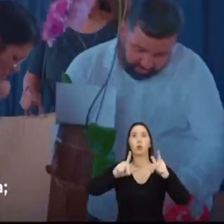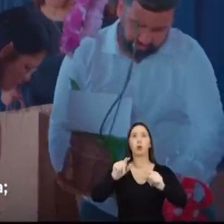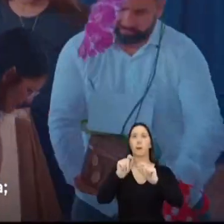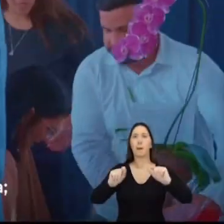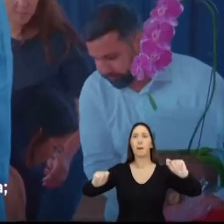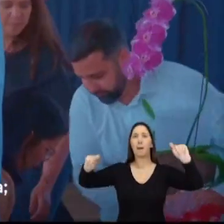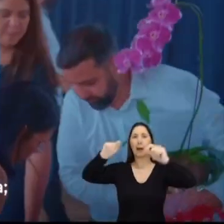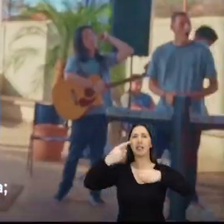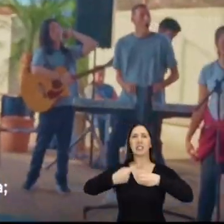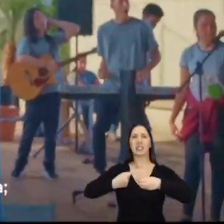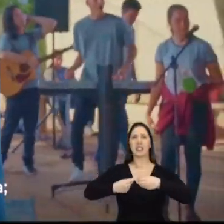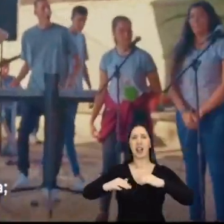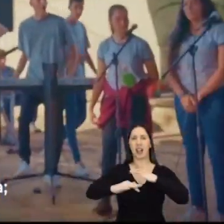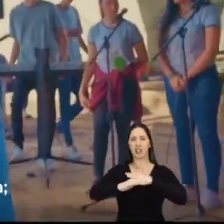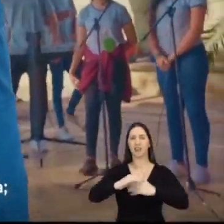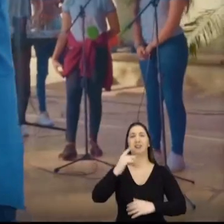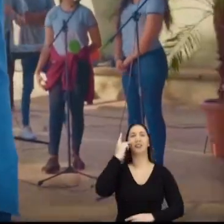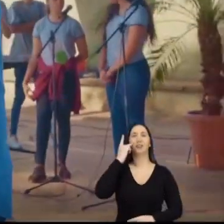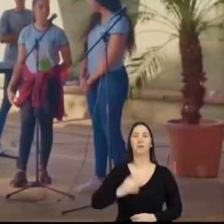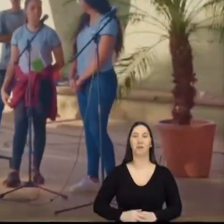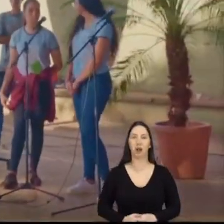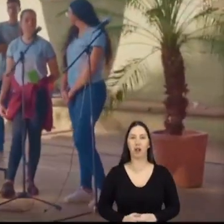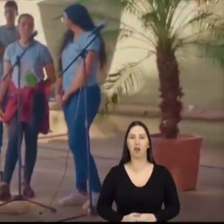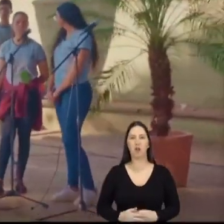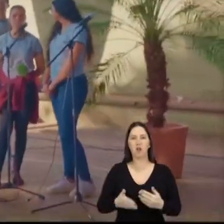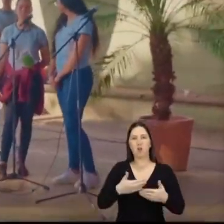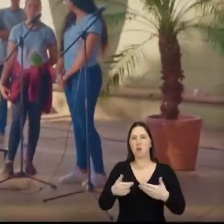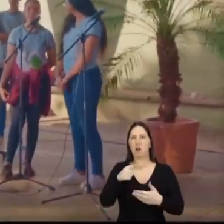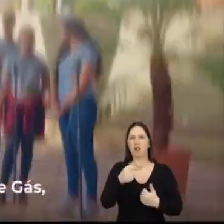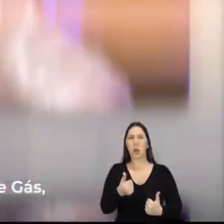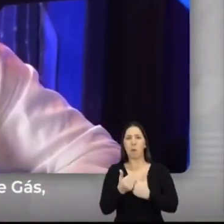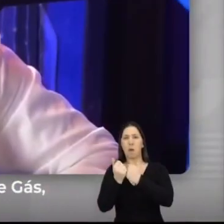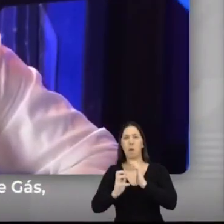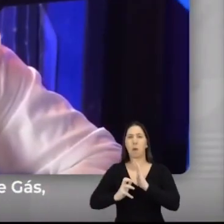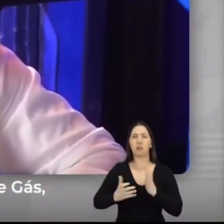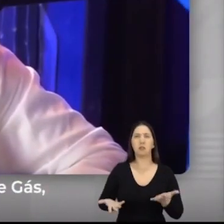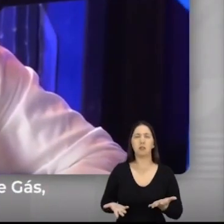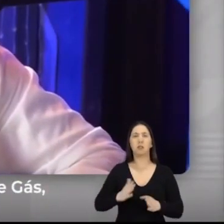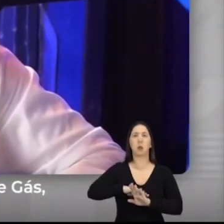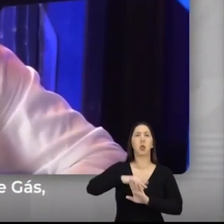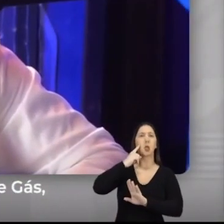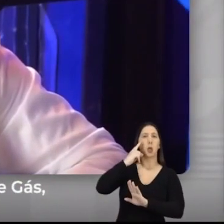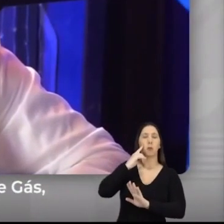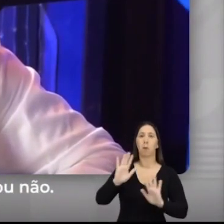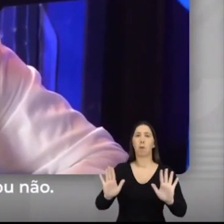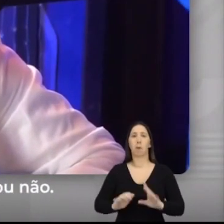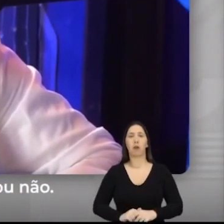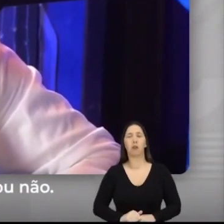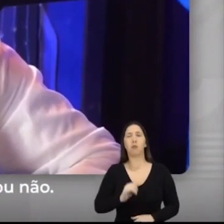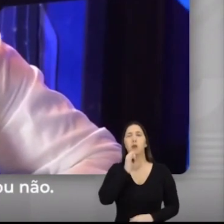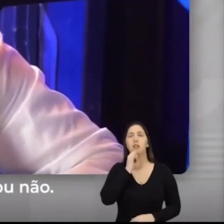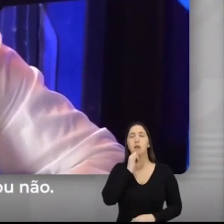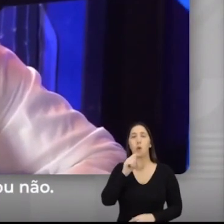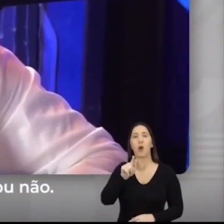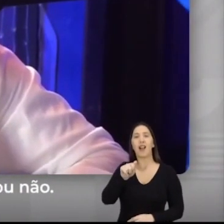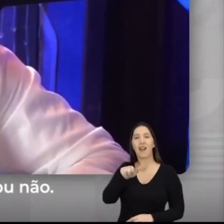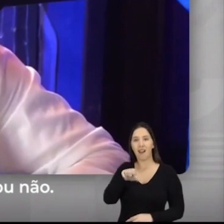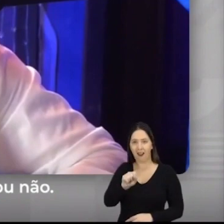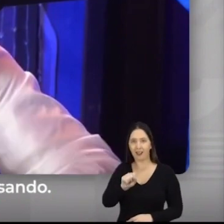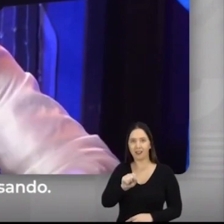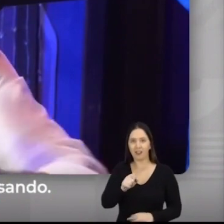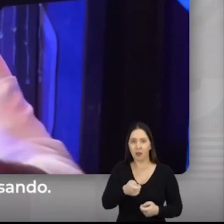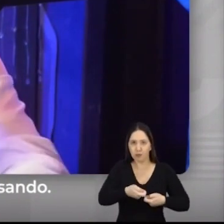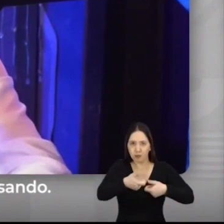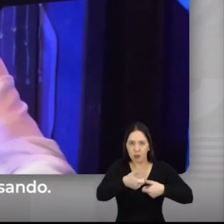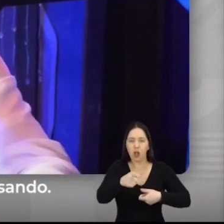Estado. Pra Rodrigo não importa a sua ideologia, importa o seu problema. Quando eu faço um programa social, um Vale Gás, eu não pergunto se a pessoa votou na